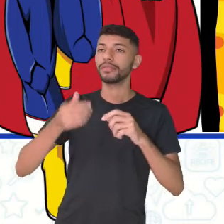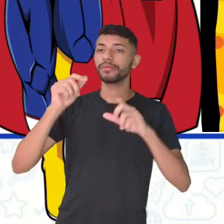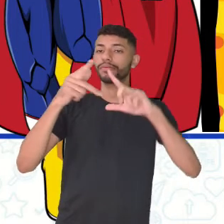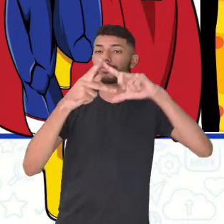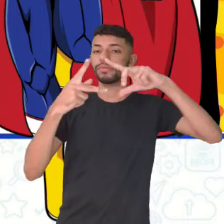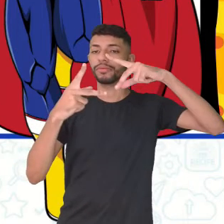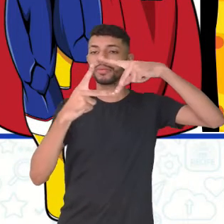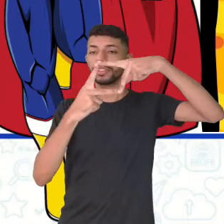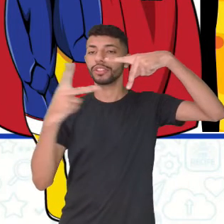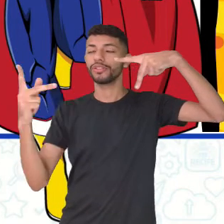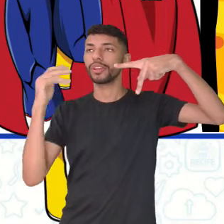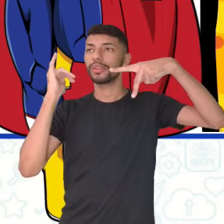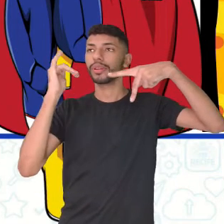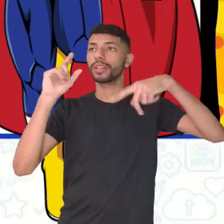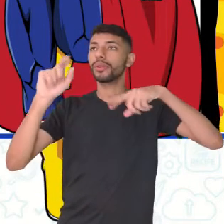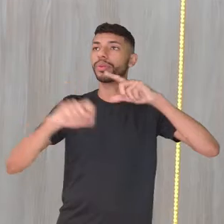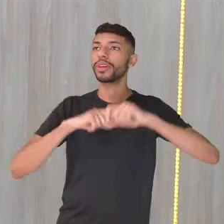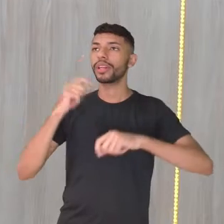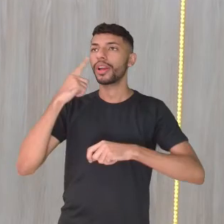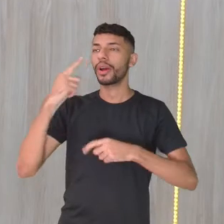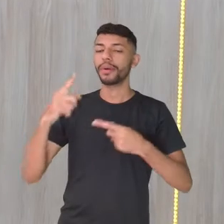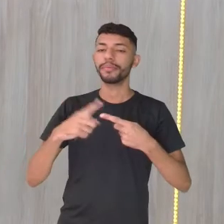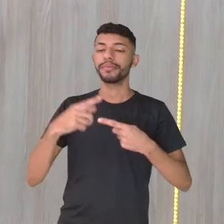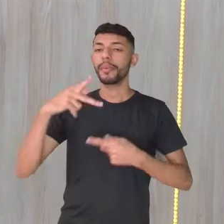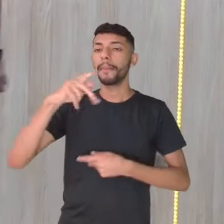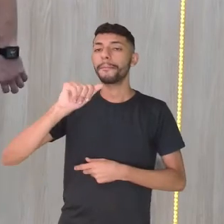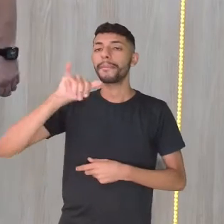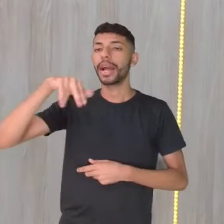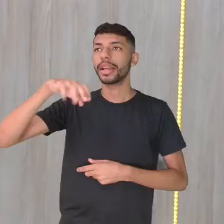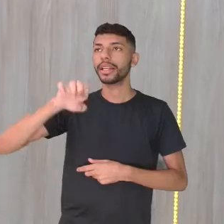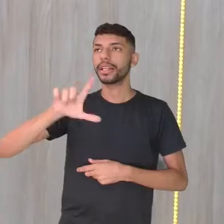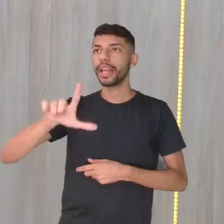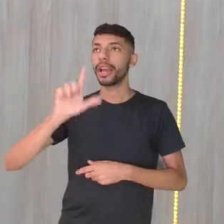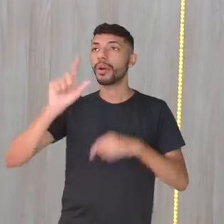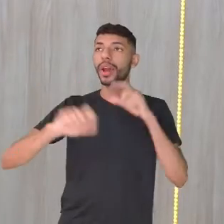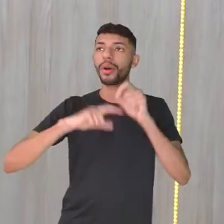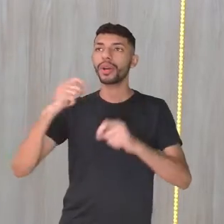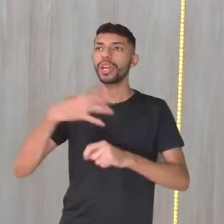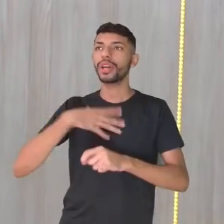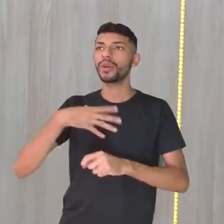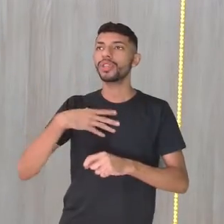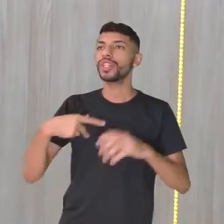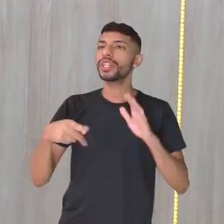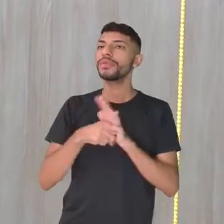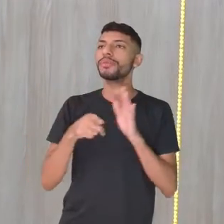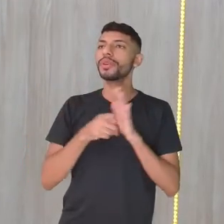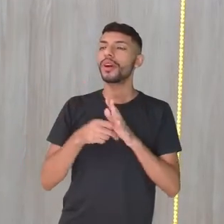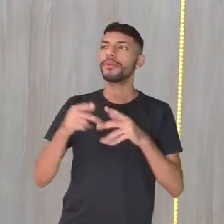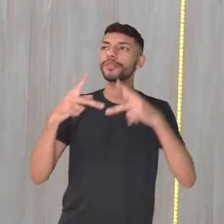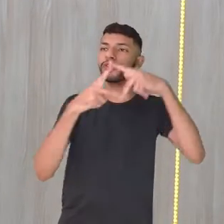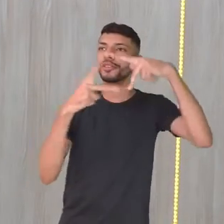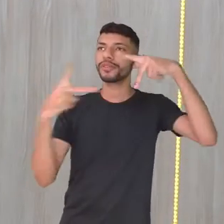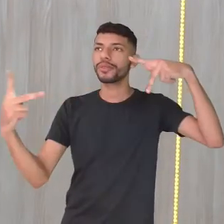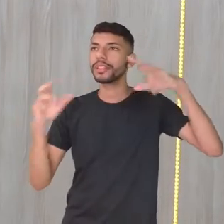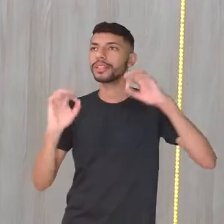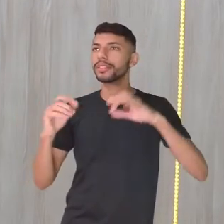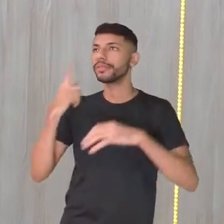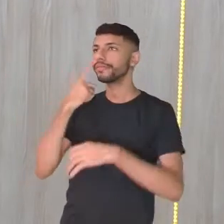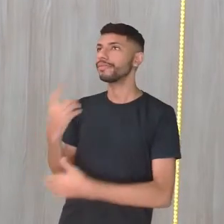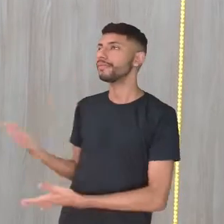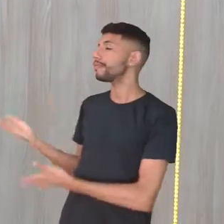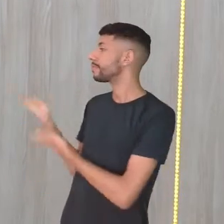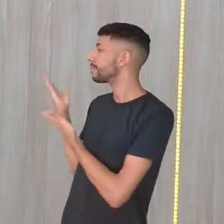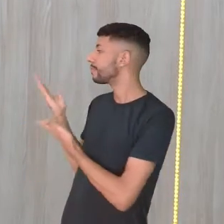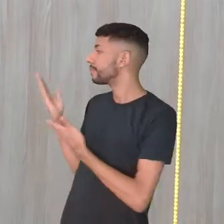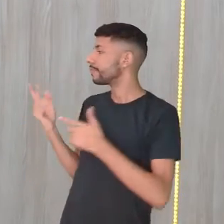quadrinhos. É o quê? O painel, panels. O que são painel, pessoal? É o formato dos quadrinhos. A chama de quadrinho, né? Eles chamam de painéis,